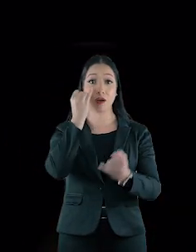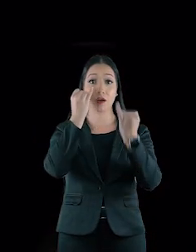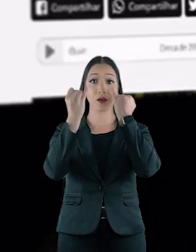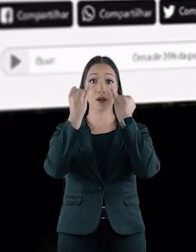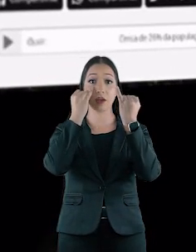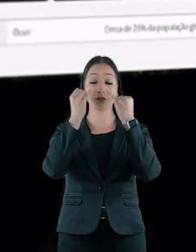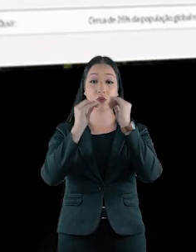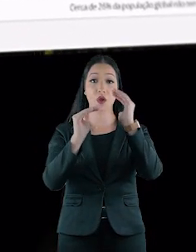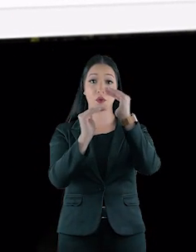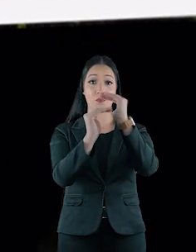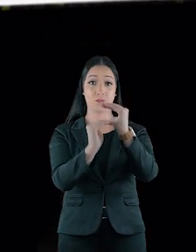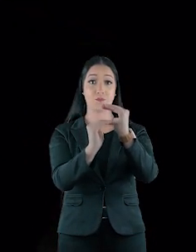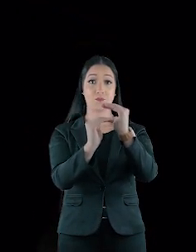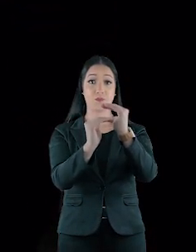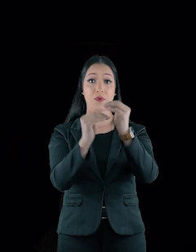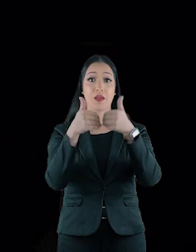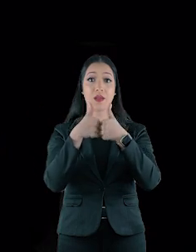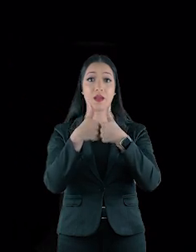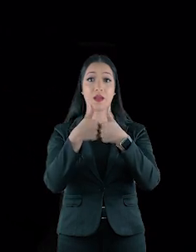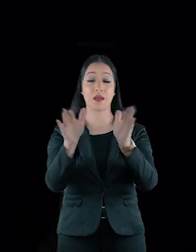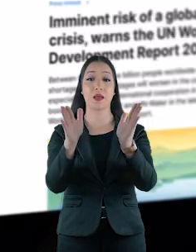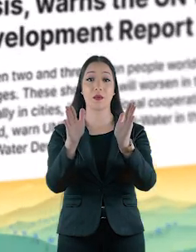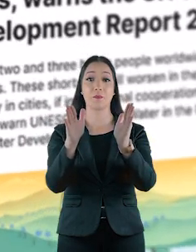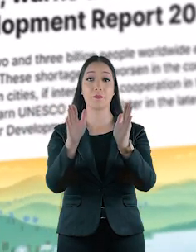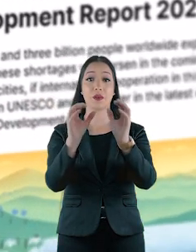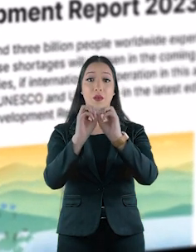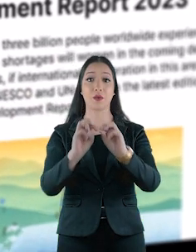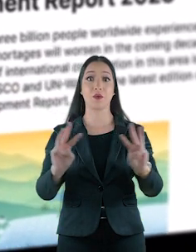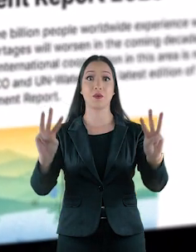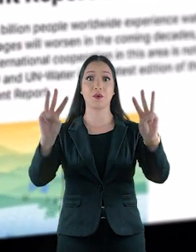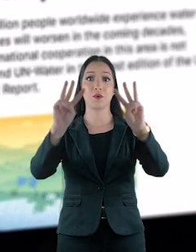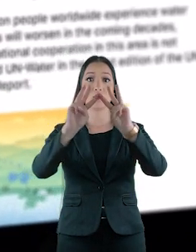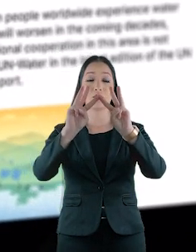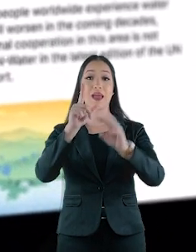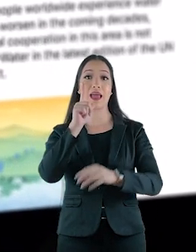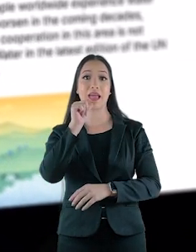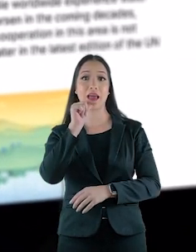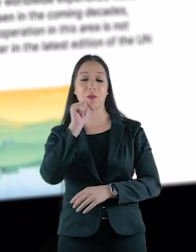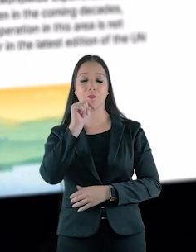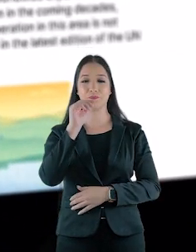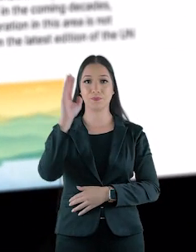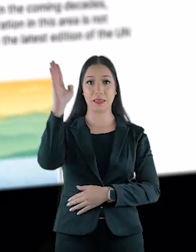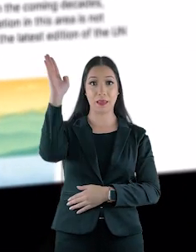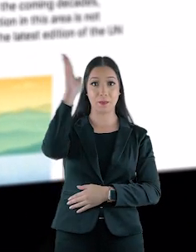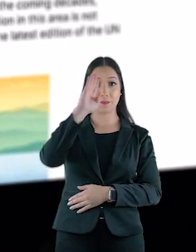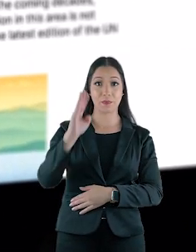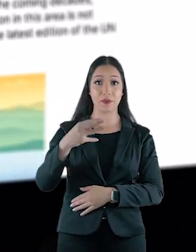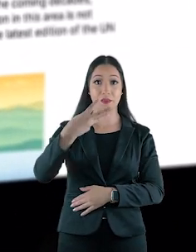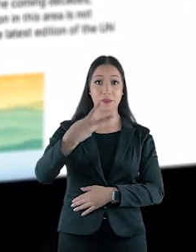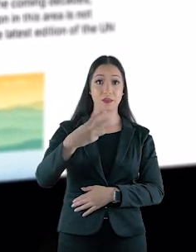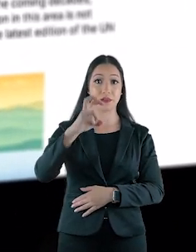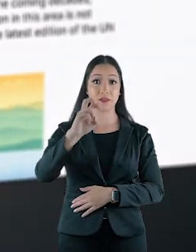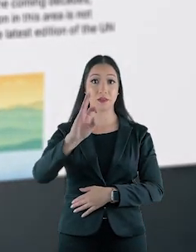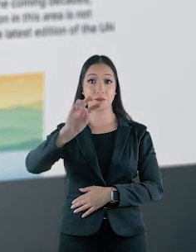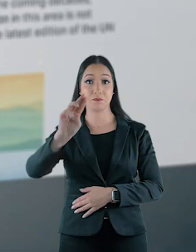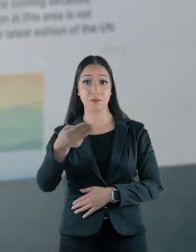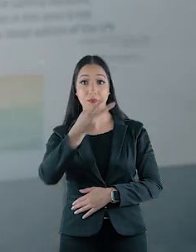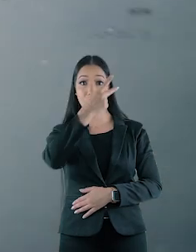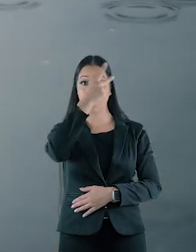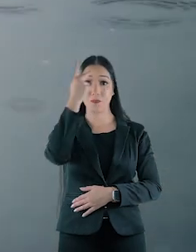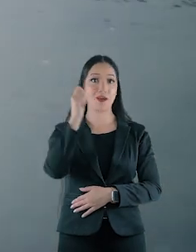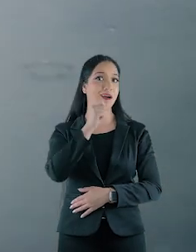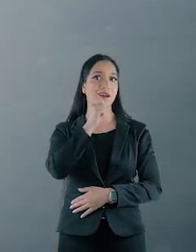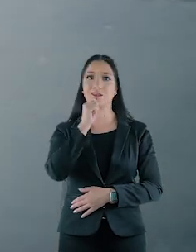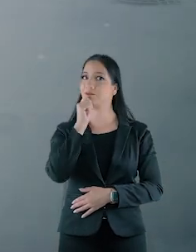o que mostra um novo relatório divulgado pela Unesco na abertura da Conferência da ONU sobre a água. No Brasil, 35